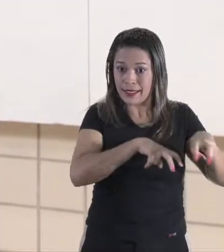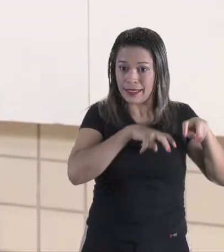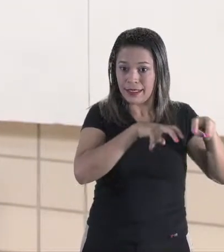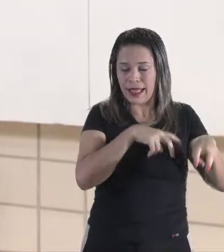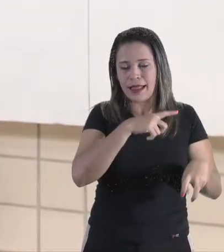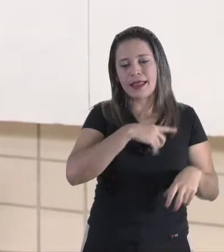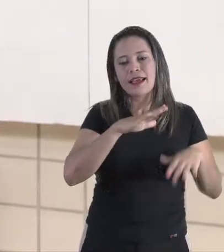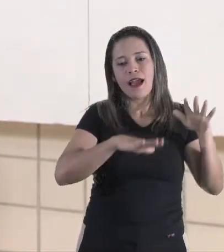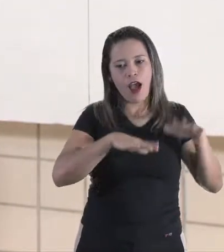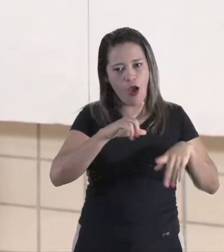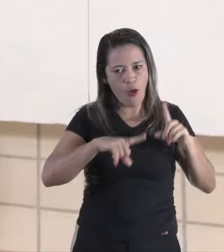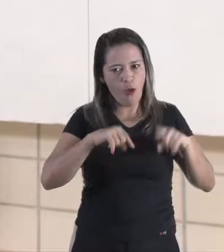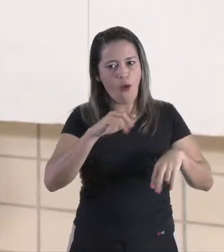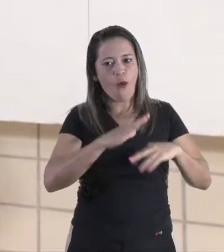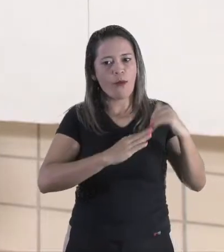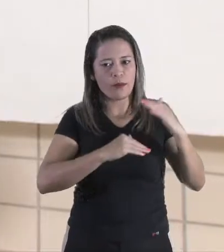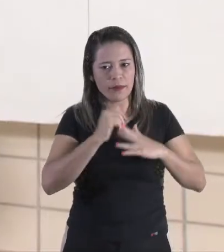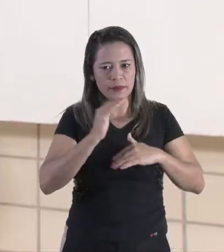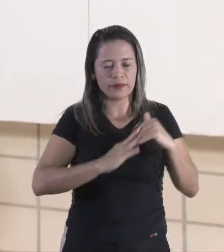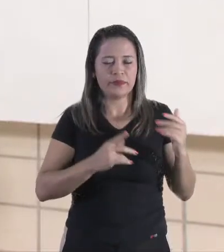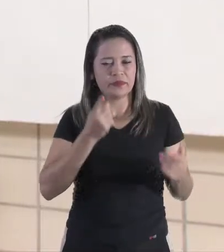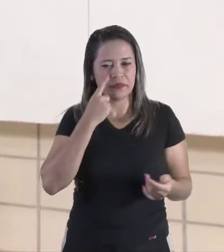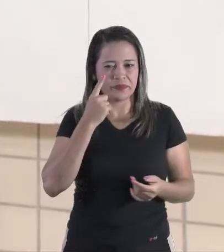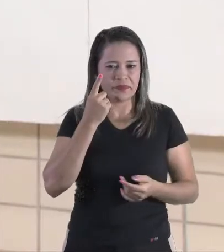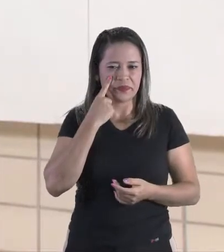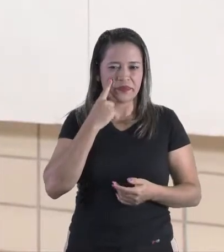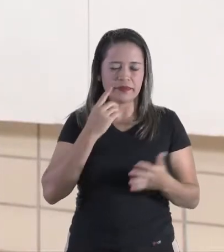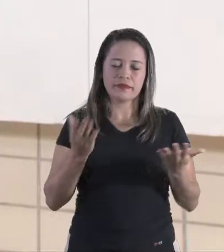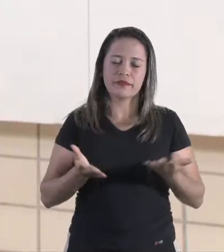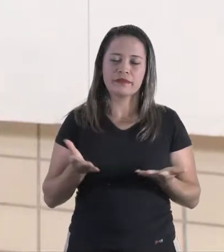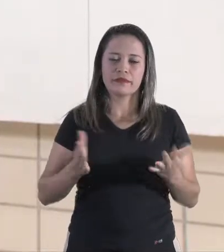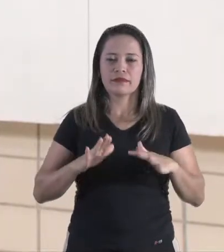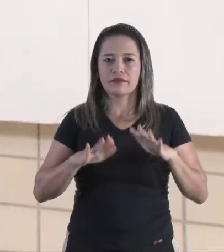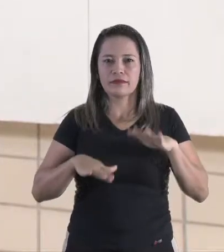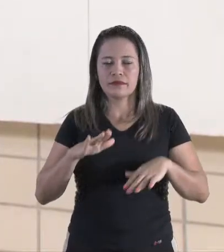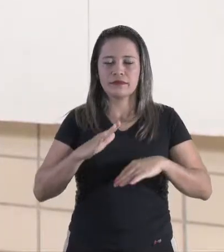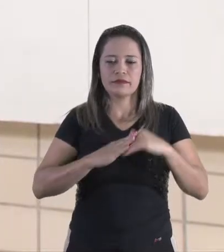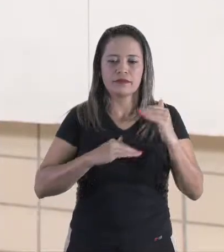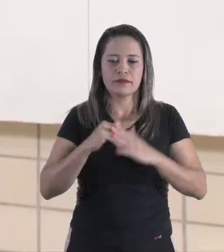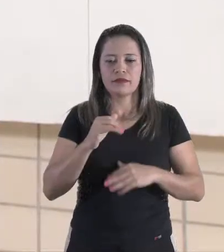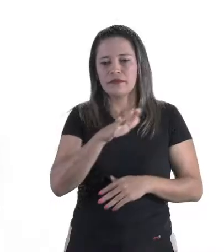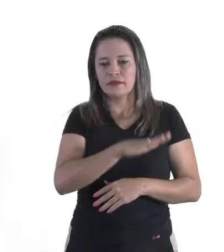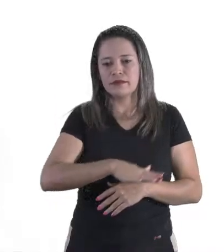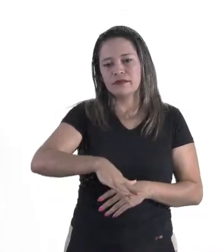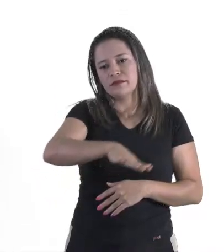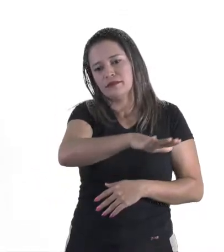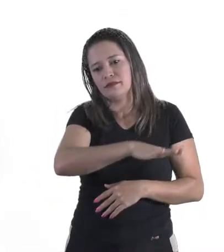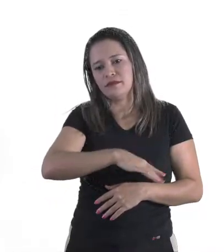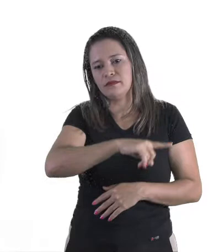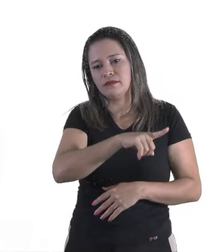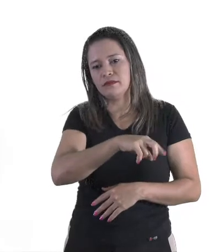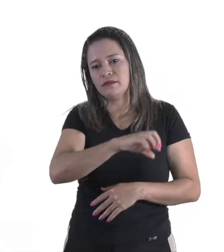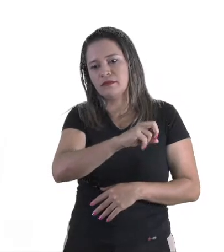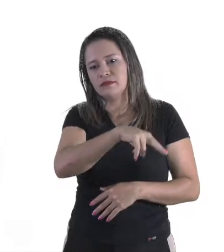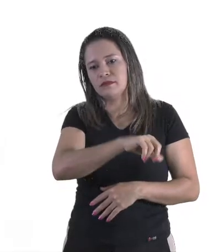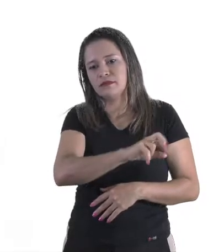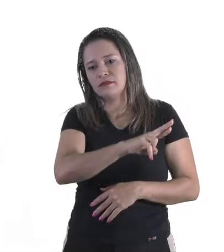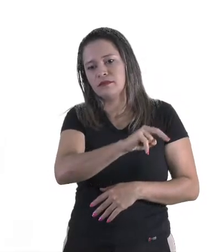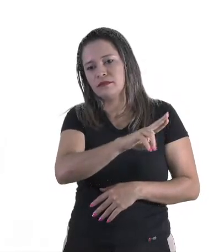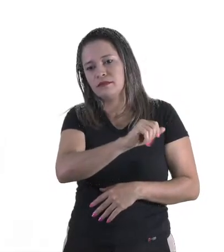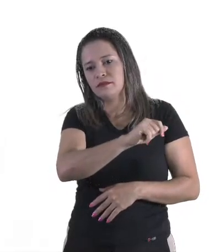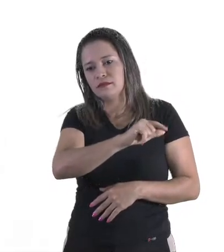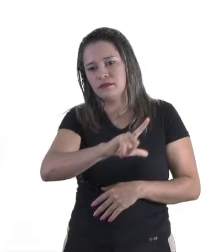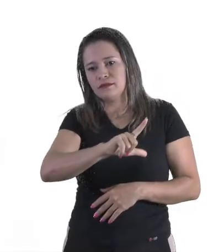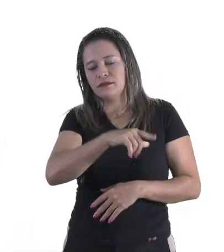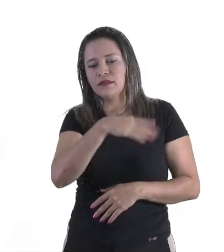alguns profissionais. Vamos ver agora alguns profissionais lá da zona rural? Olha, o